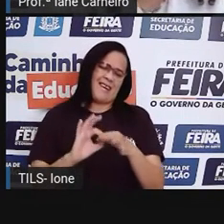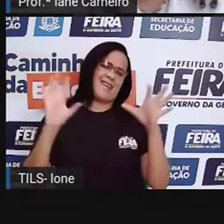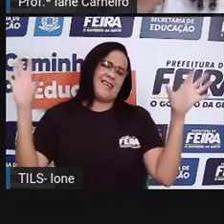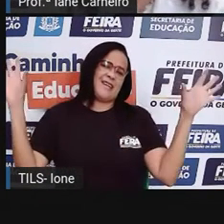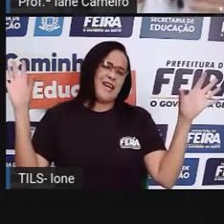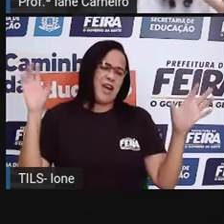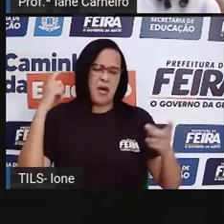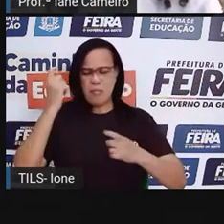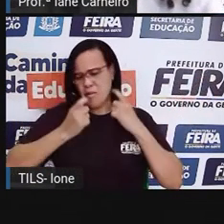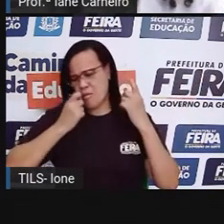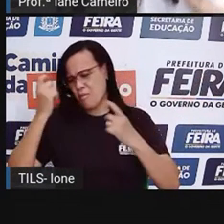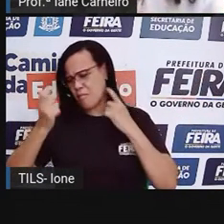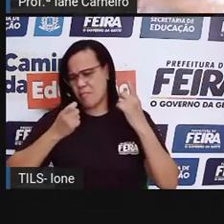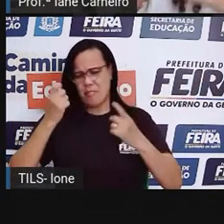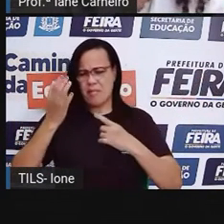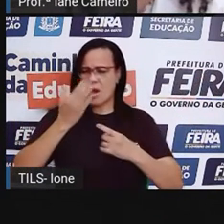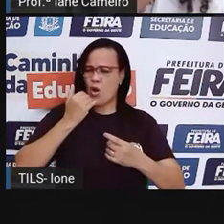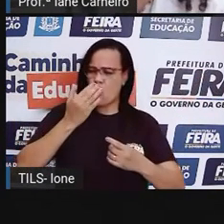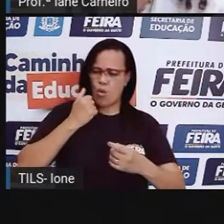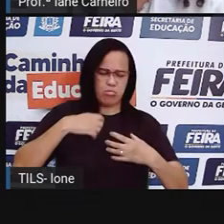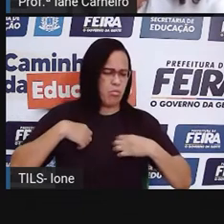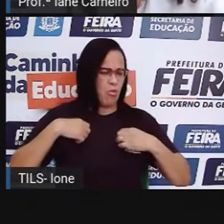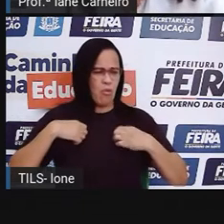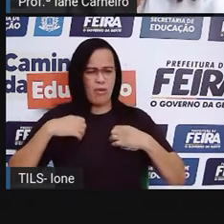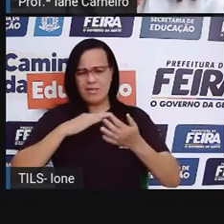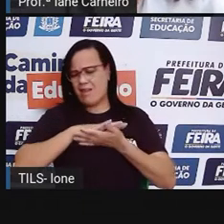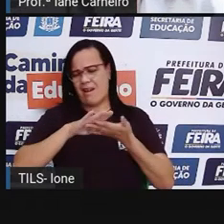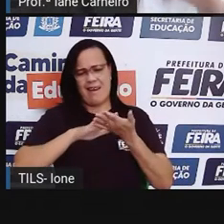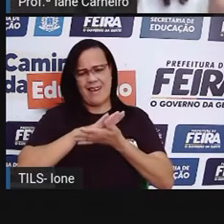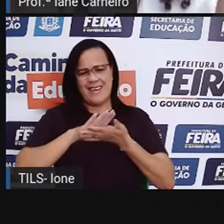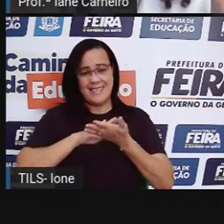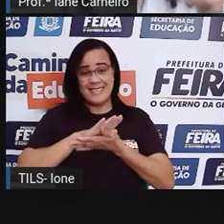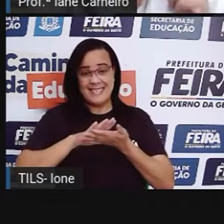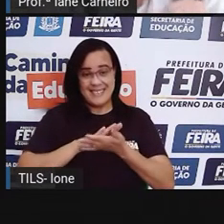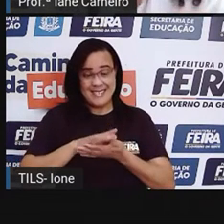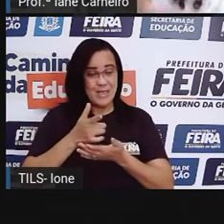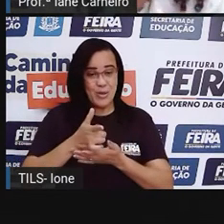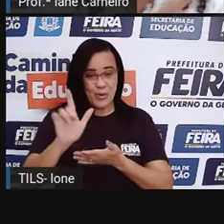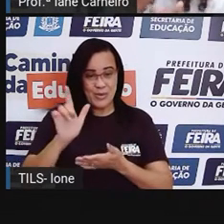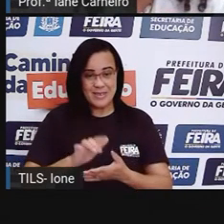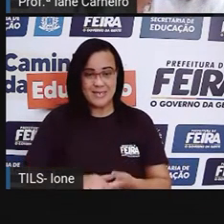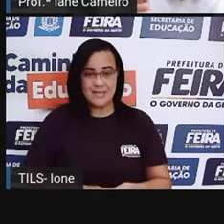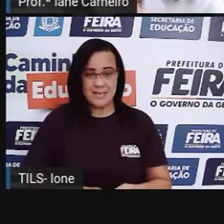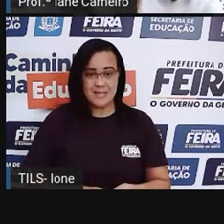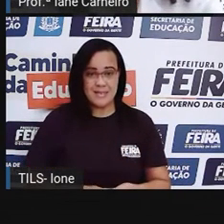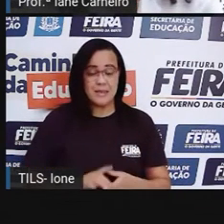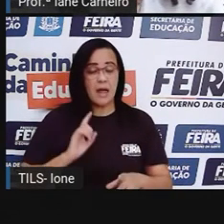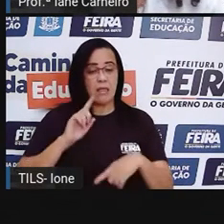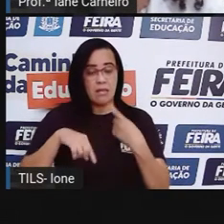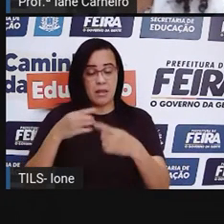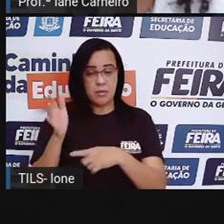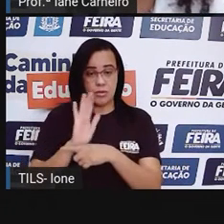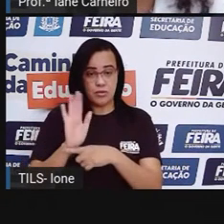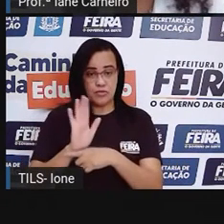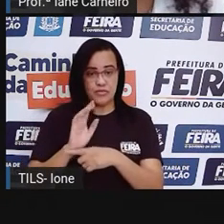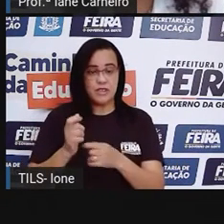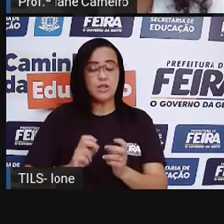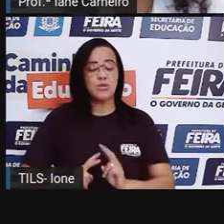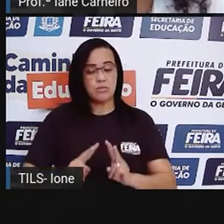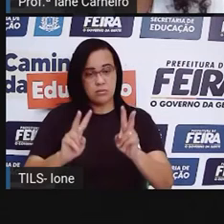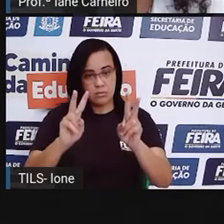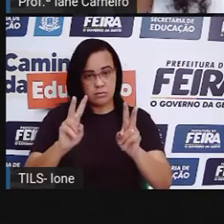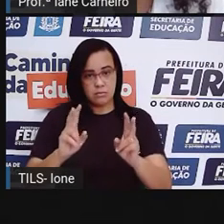que vai comer, com o que vai vestir, com o que vai dormir, né? A preocupação na criança é outra. E depois do vídeo a gente conversa um pouco mais. Vamos ver?